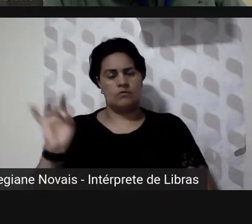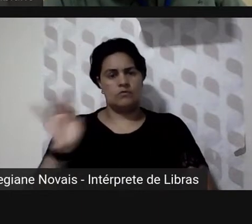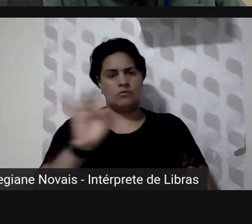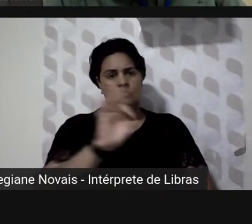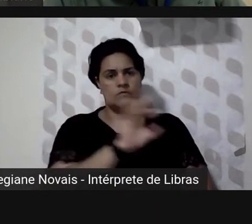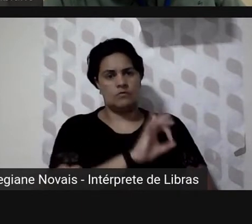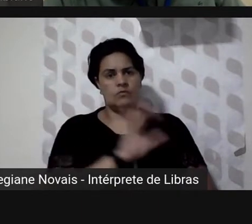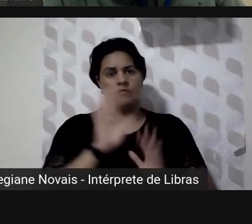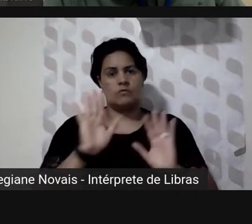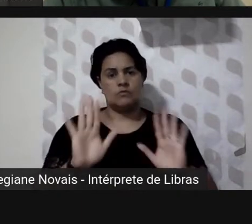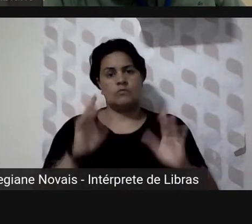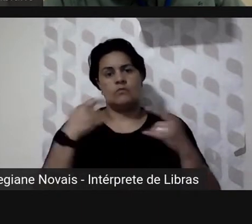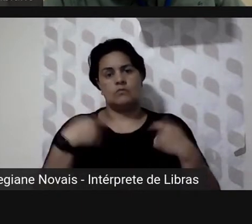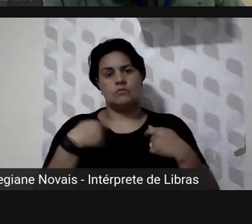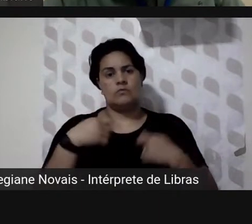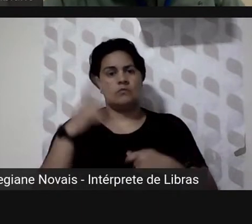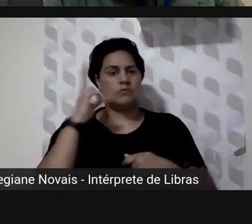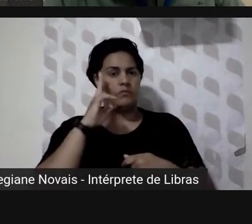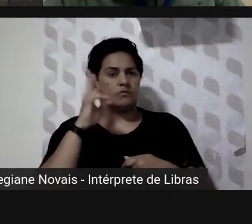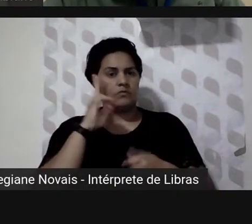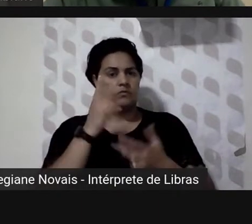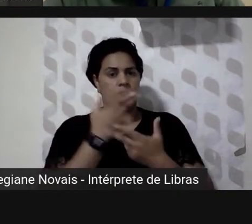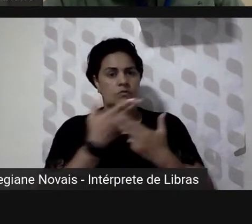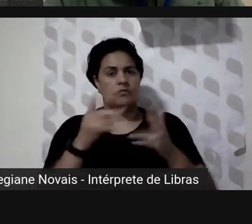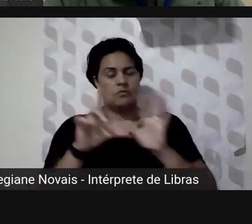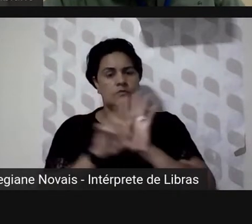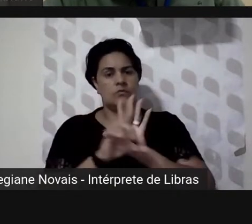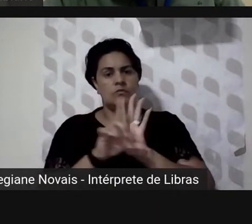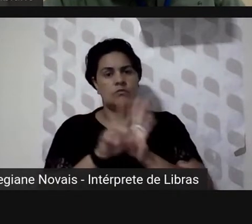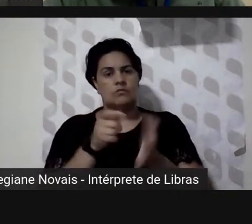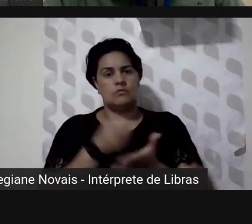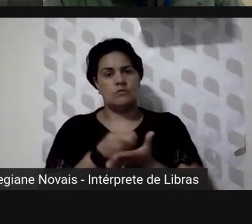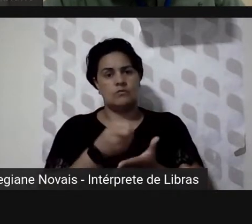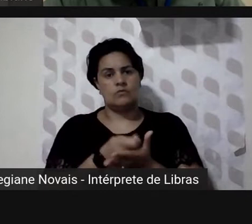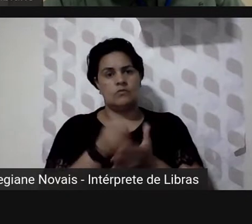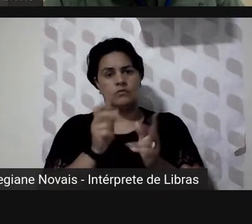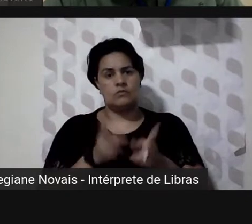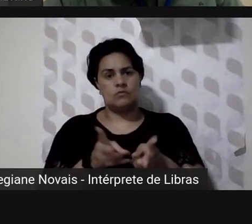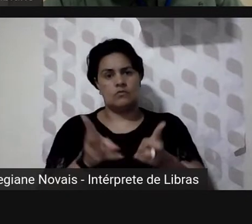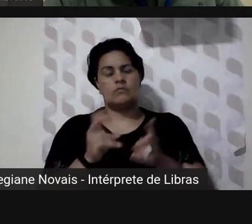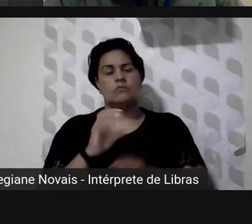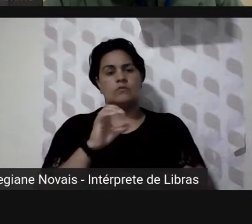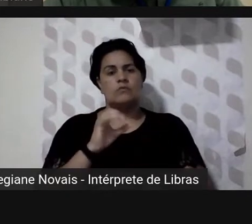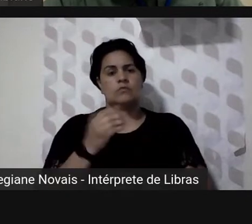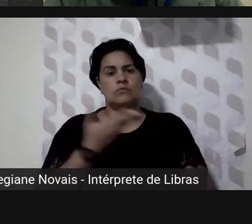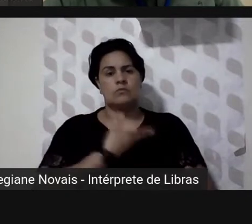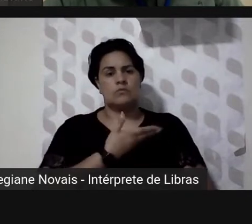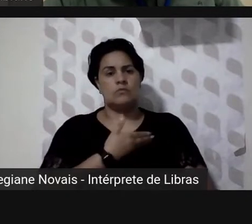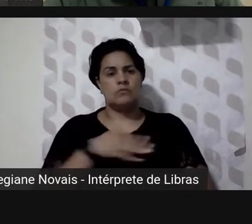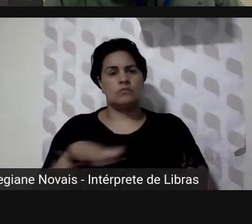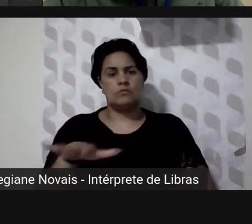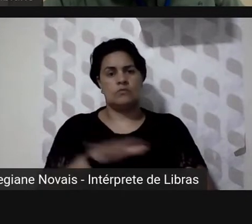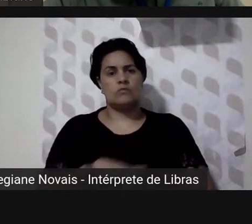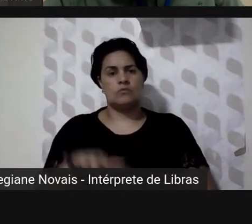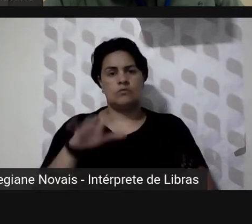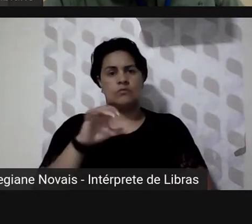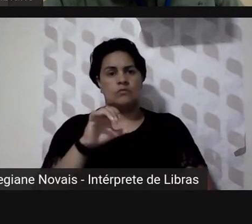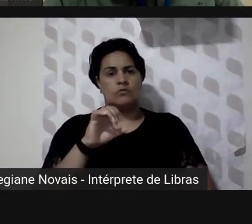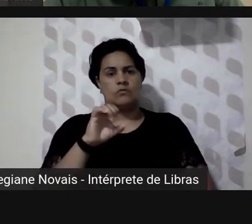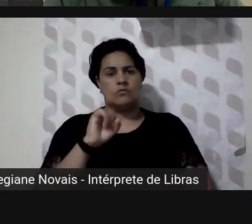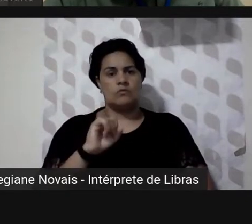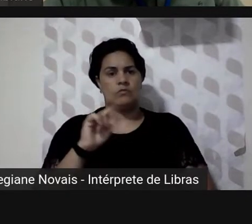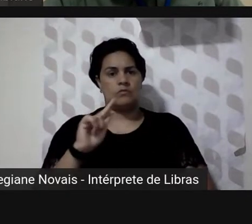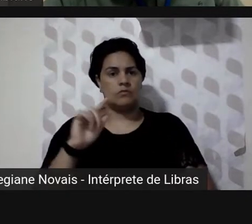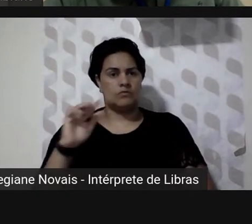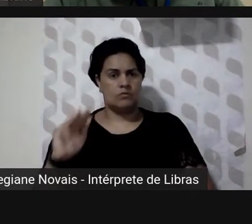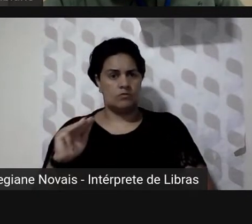admissibilidade de leis tem exigido bastante de nossos colegas da SGM outra questão em sua opinião a autoria